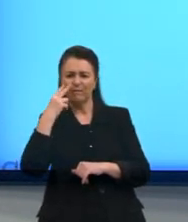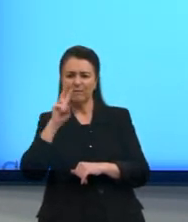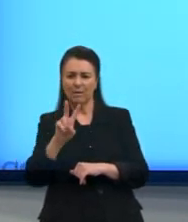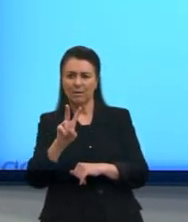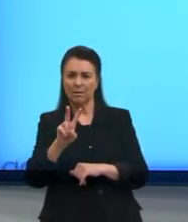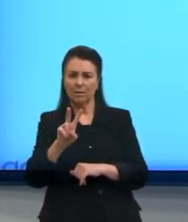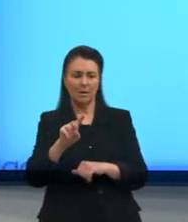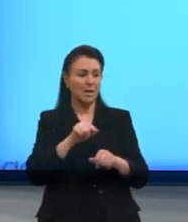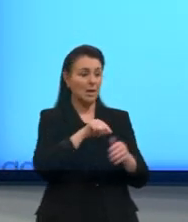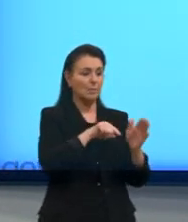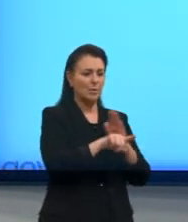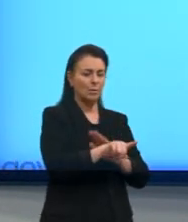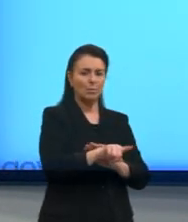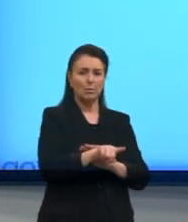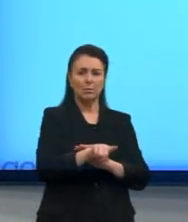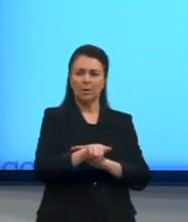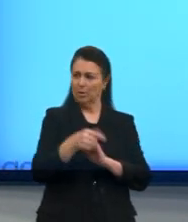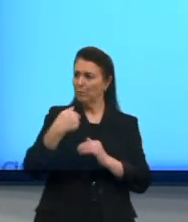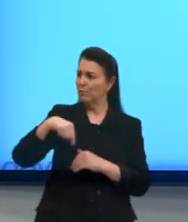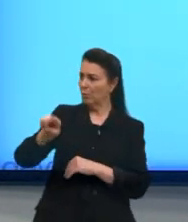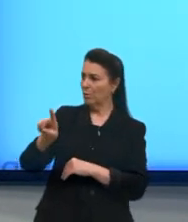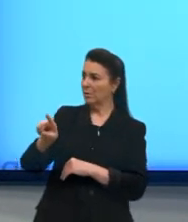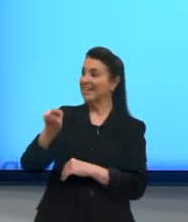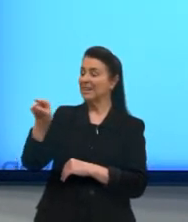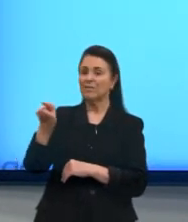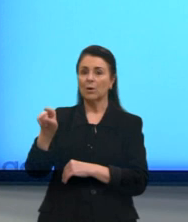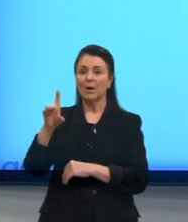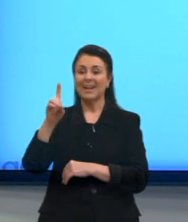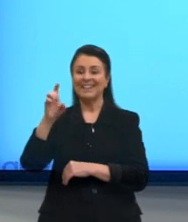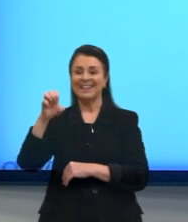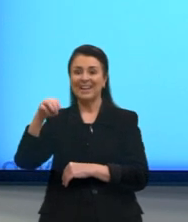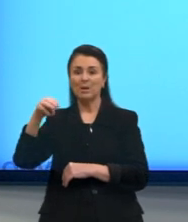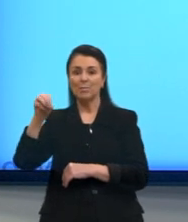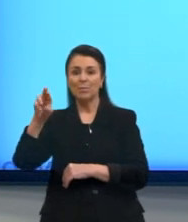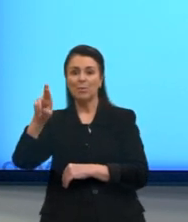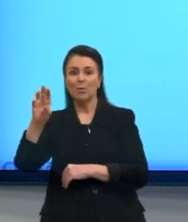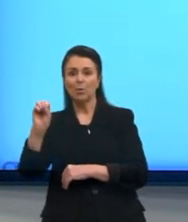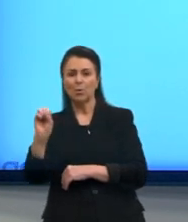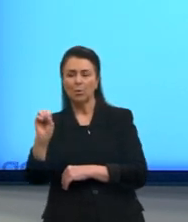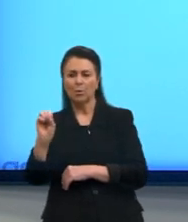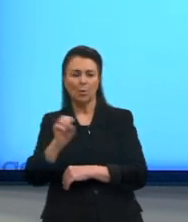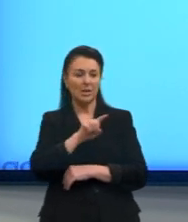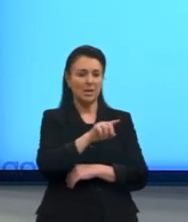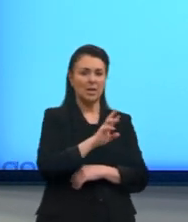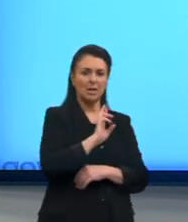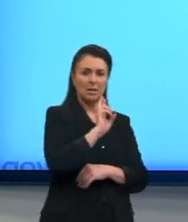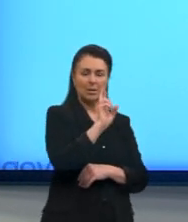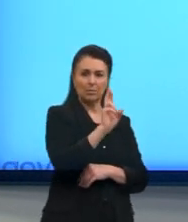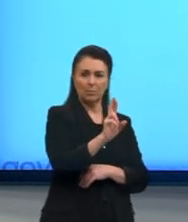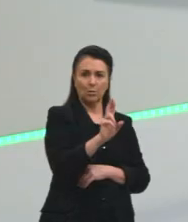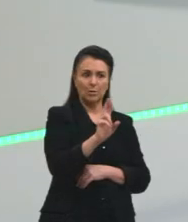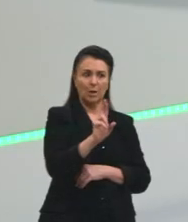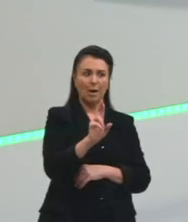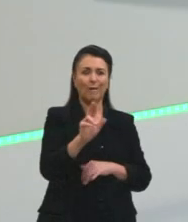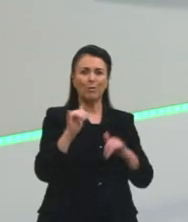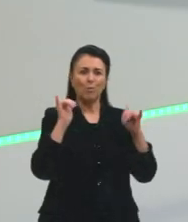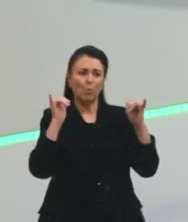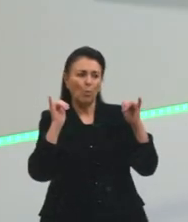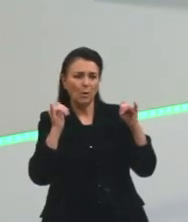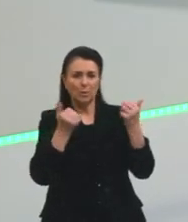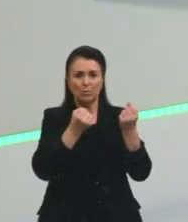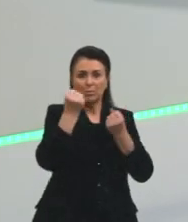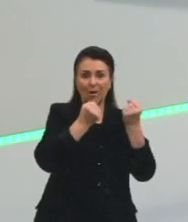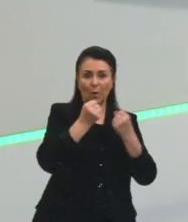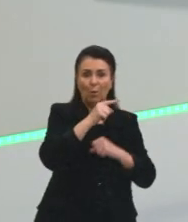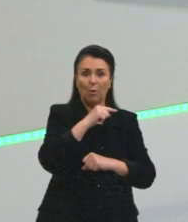O moçinho diz, demorou. E daí o senhor responde, é que a condução atrasou. Começa